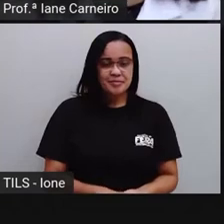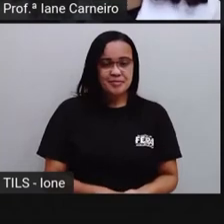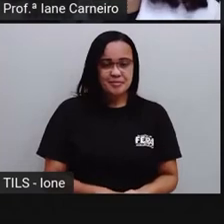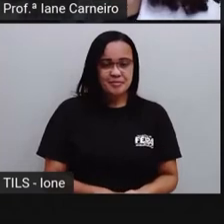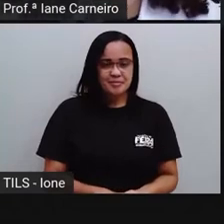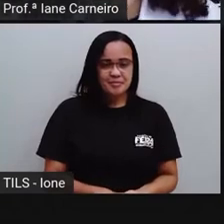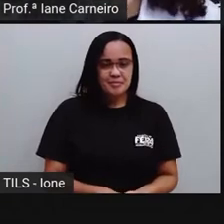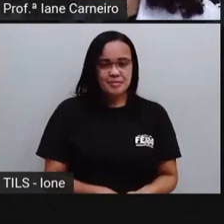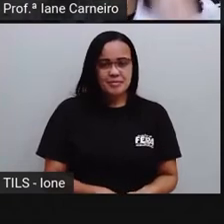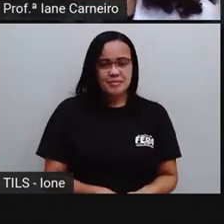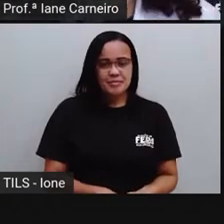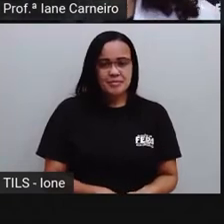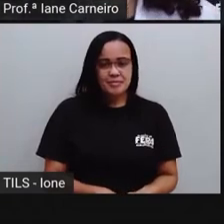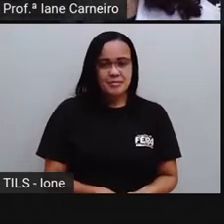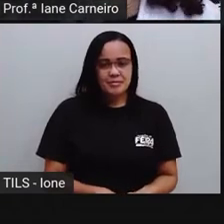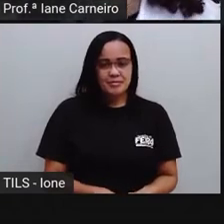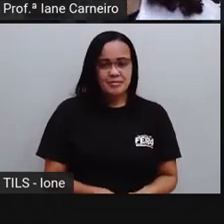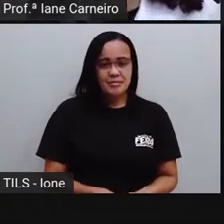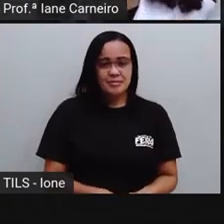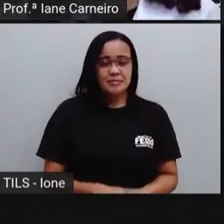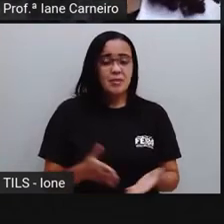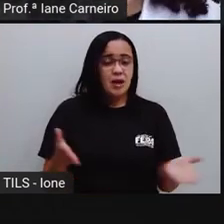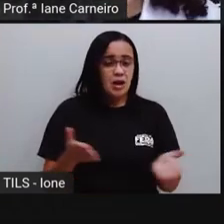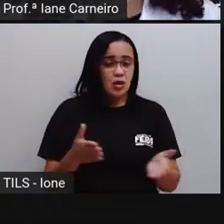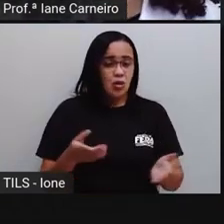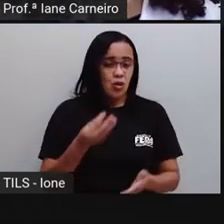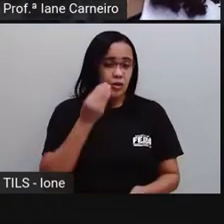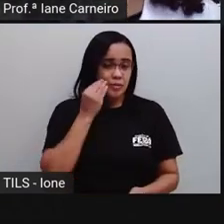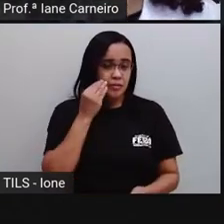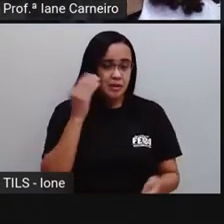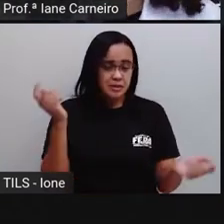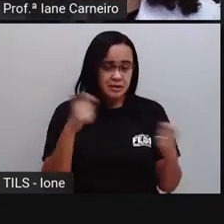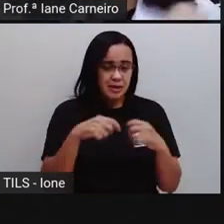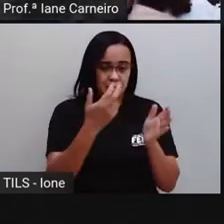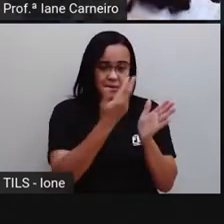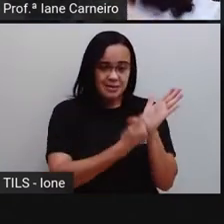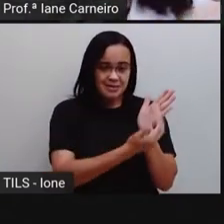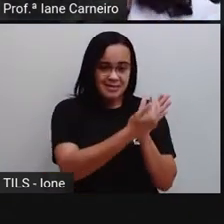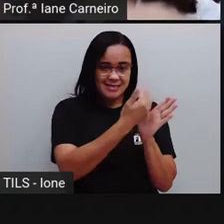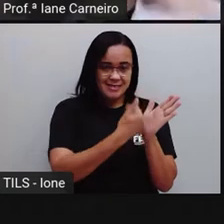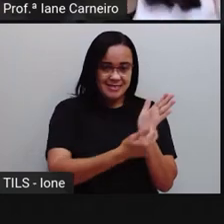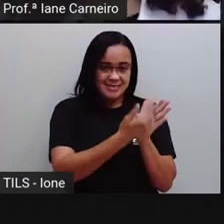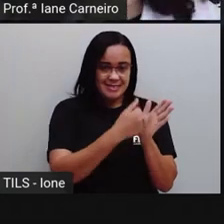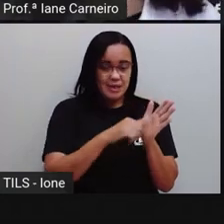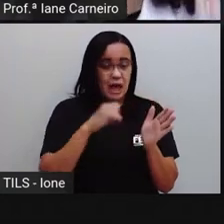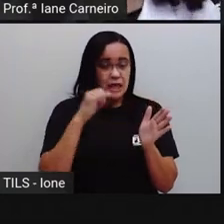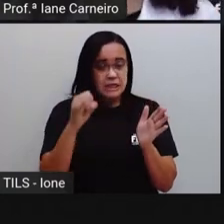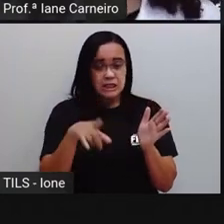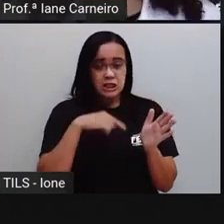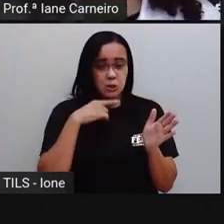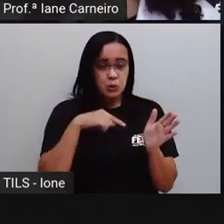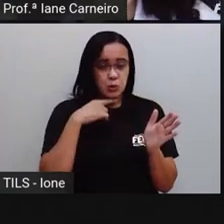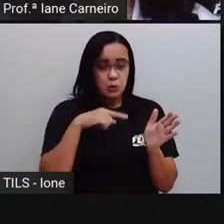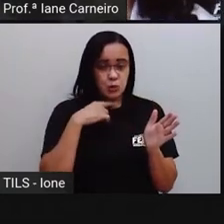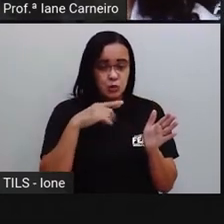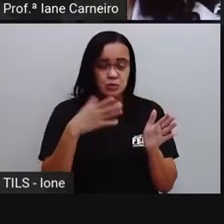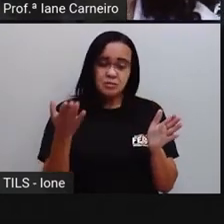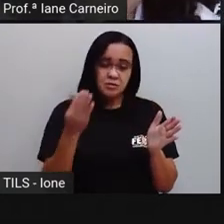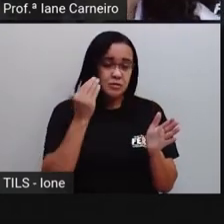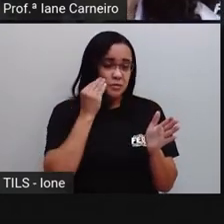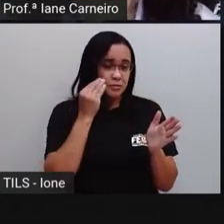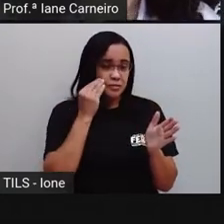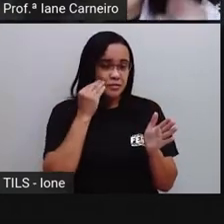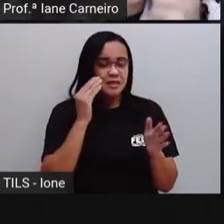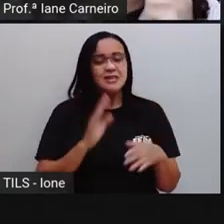Pega aí. Bora tentar aqui desenhar. Se você tiver com o seu caderno aí, faça, tá bom? Senão você fala aí, vai falando com a Pró e a gente vai aqui interagindo.